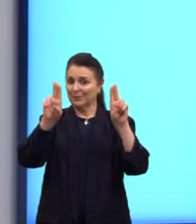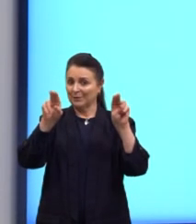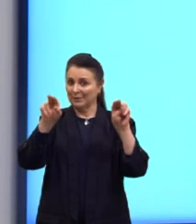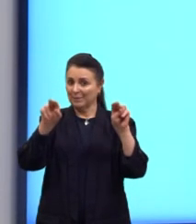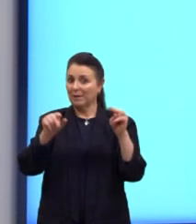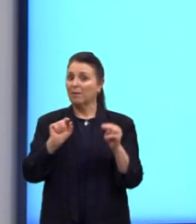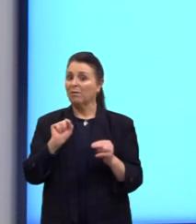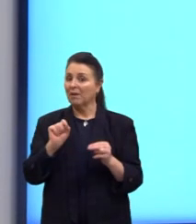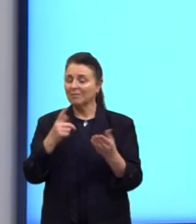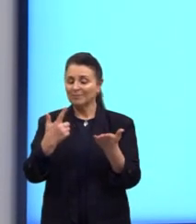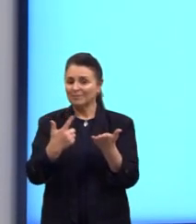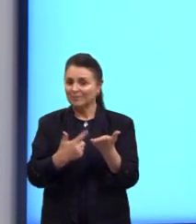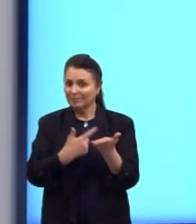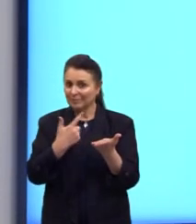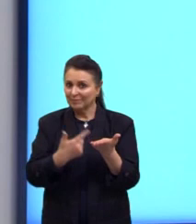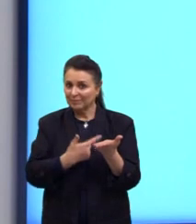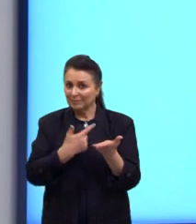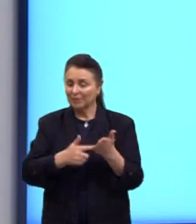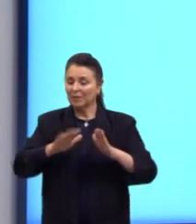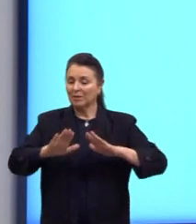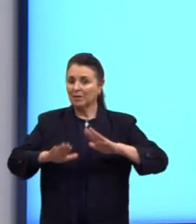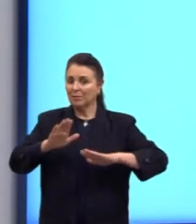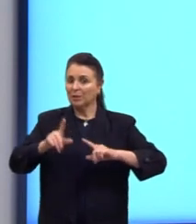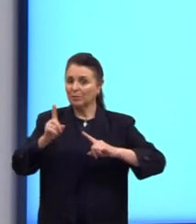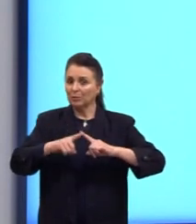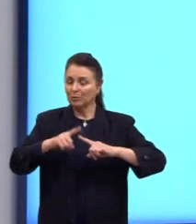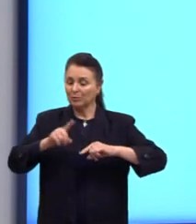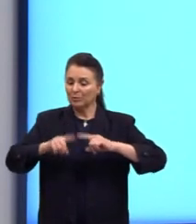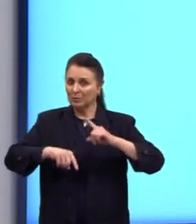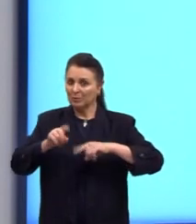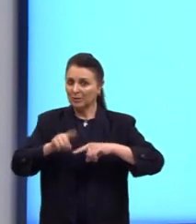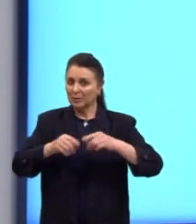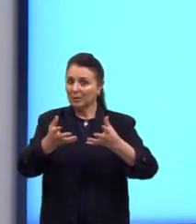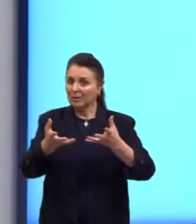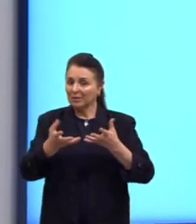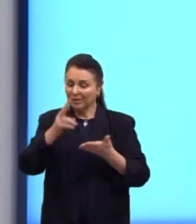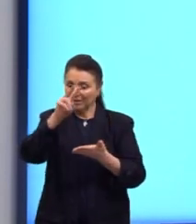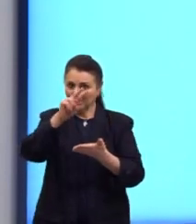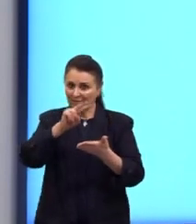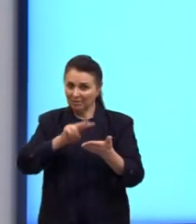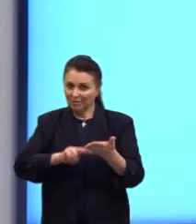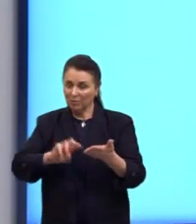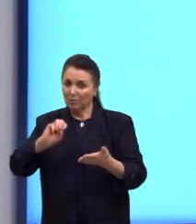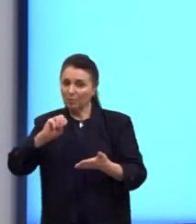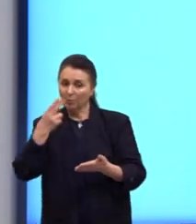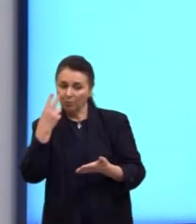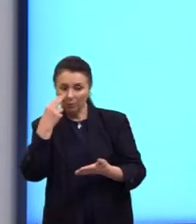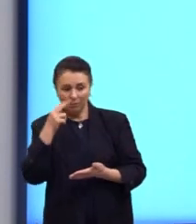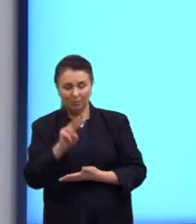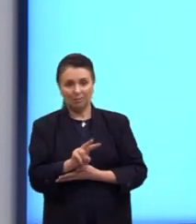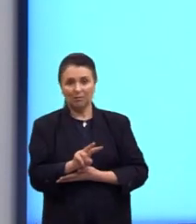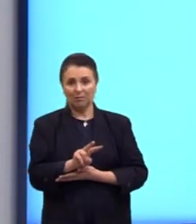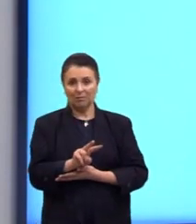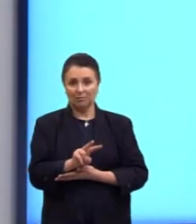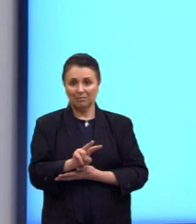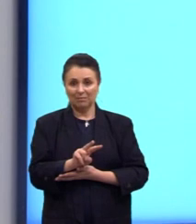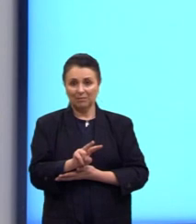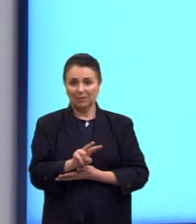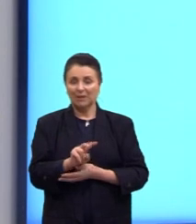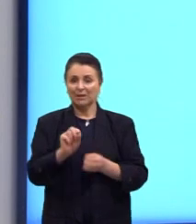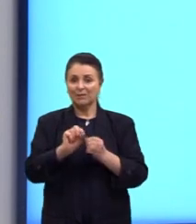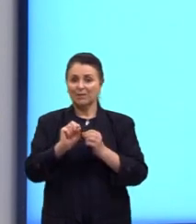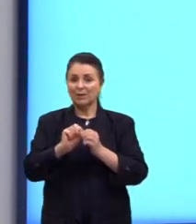certo? Então, aqui diz assim, dependendo do tipo de material que você gostaria de ler ou olhar. Então, ele está fazendo um